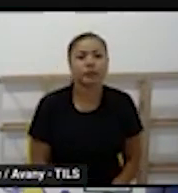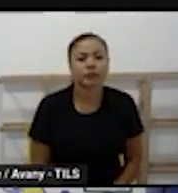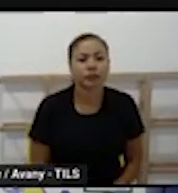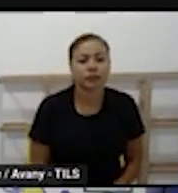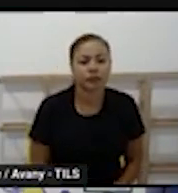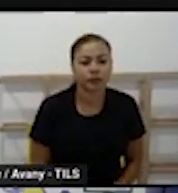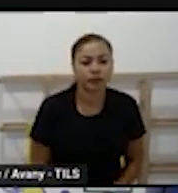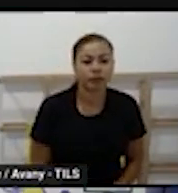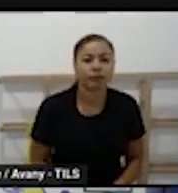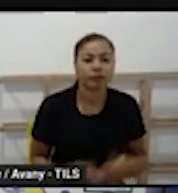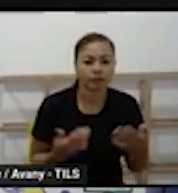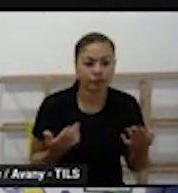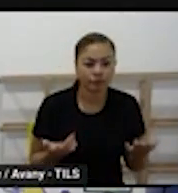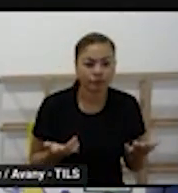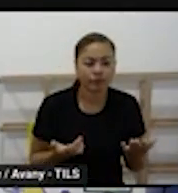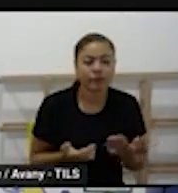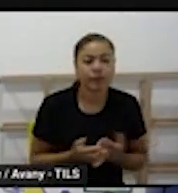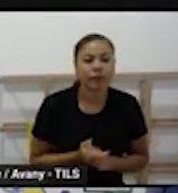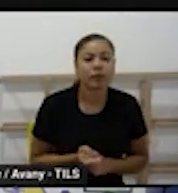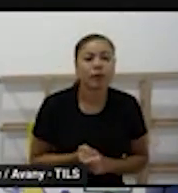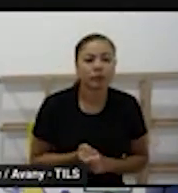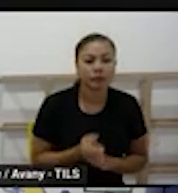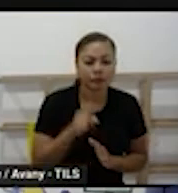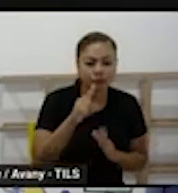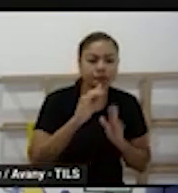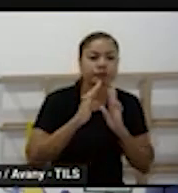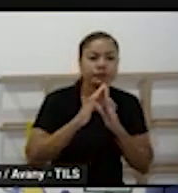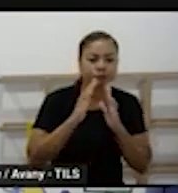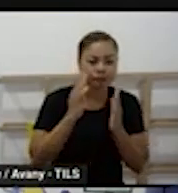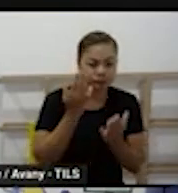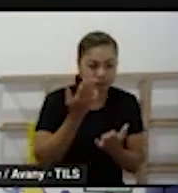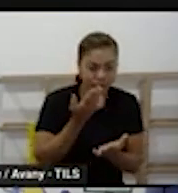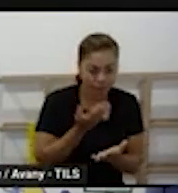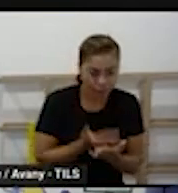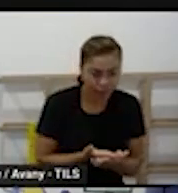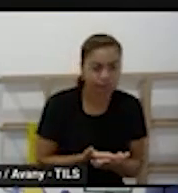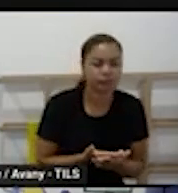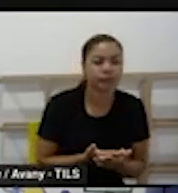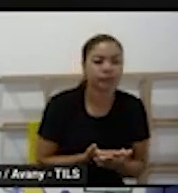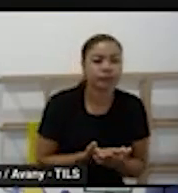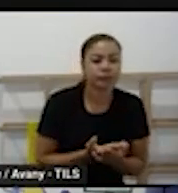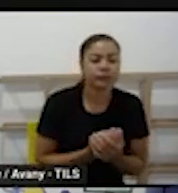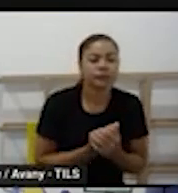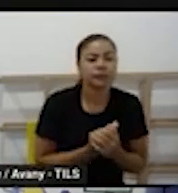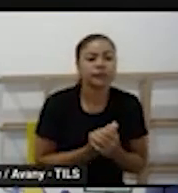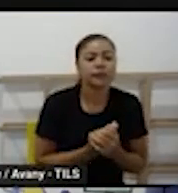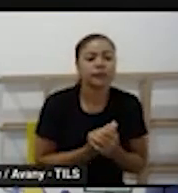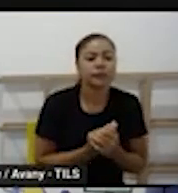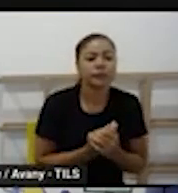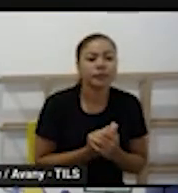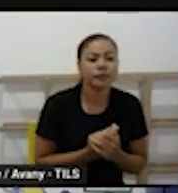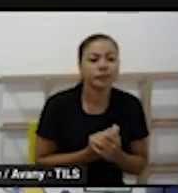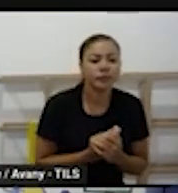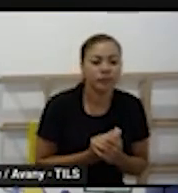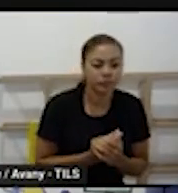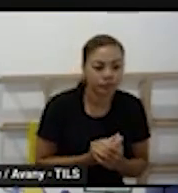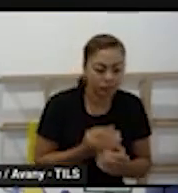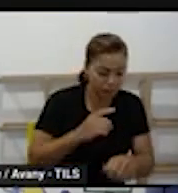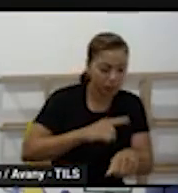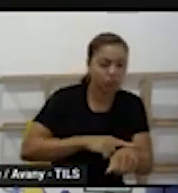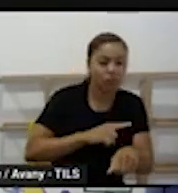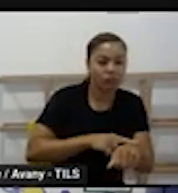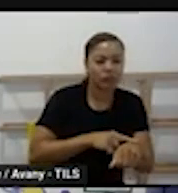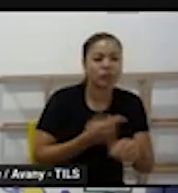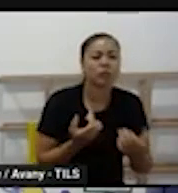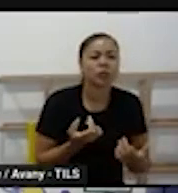e aí a gente vai falar um pouquinho dessa escola de educação integral e essa escola de tempo integral qual